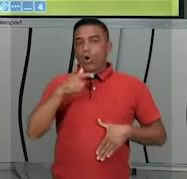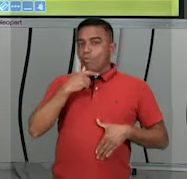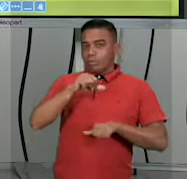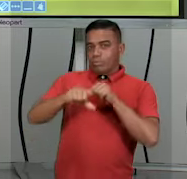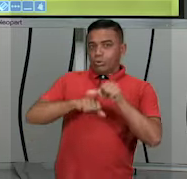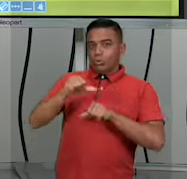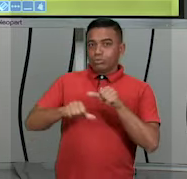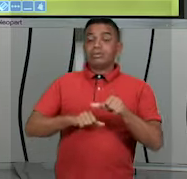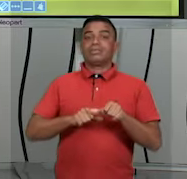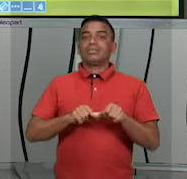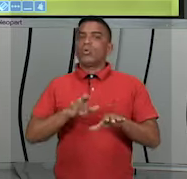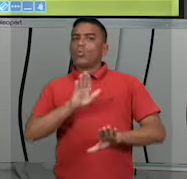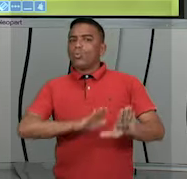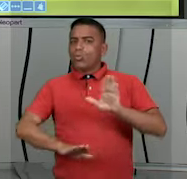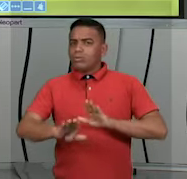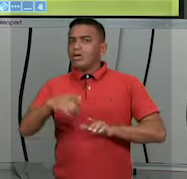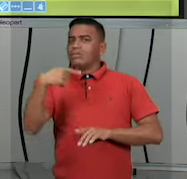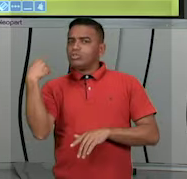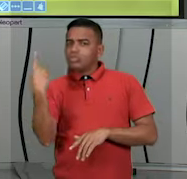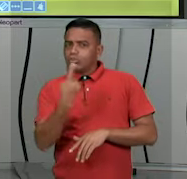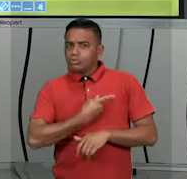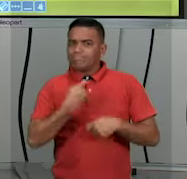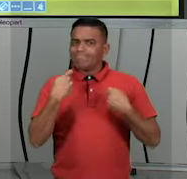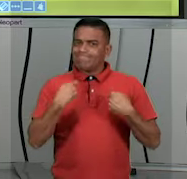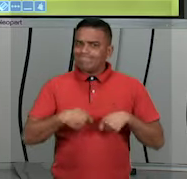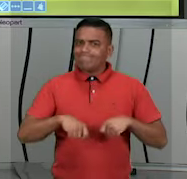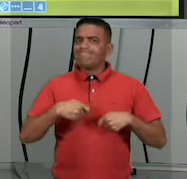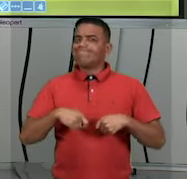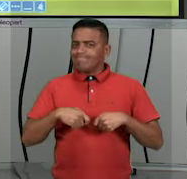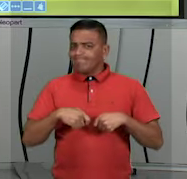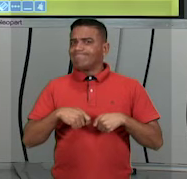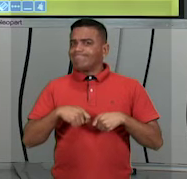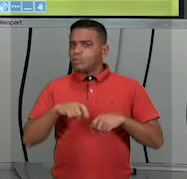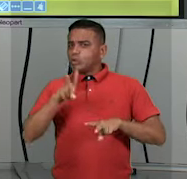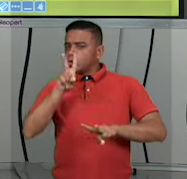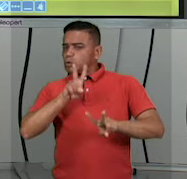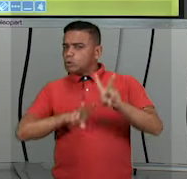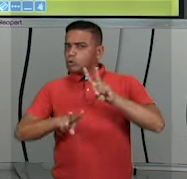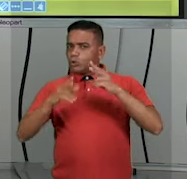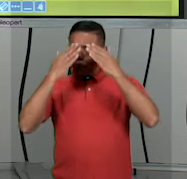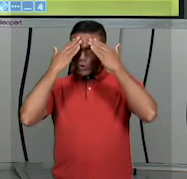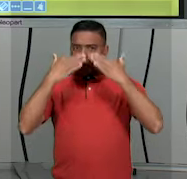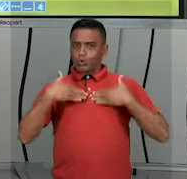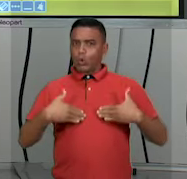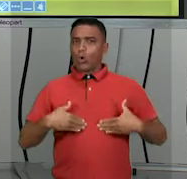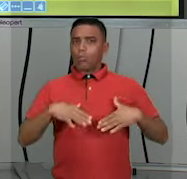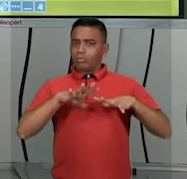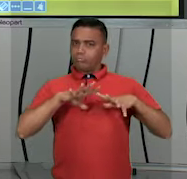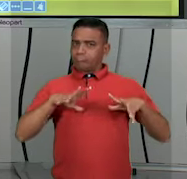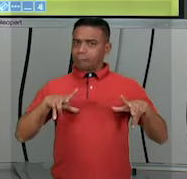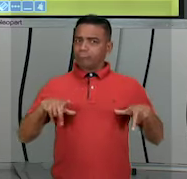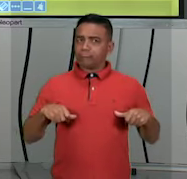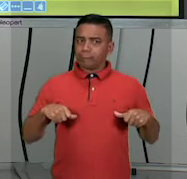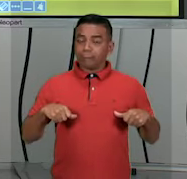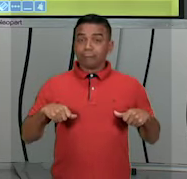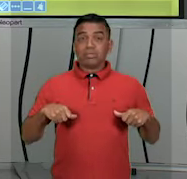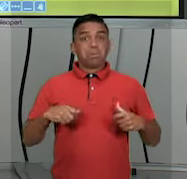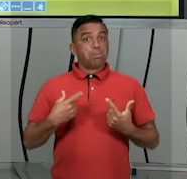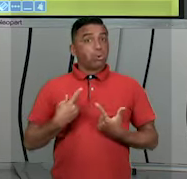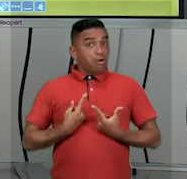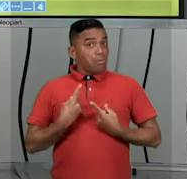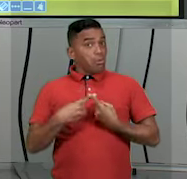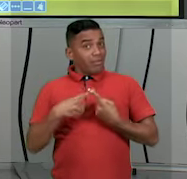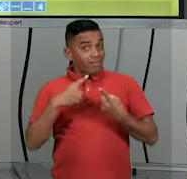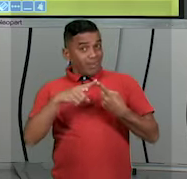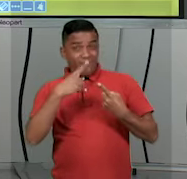alguns cuidados que nós devemos ter com o nosso corpo, com a nossa higiene, tanto por causa de odores